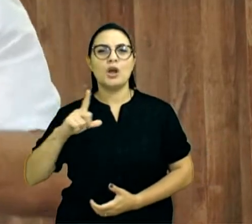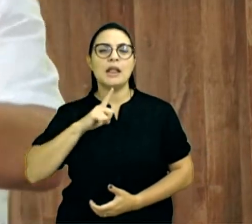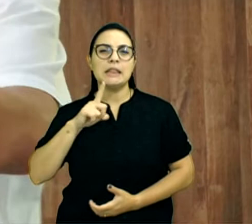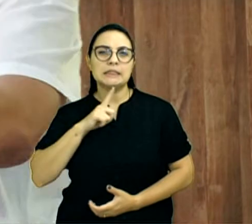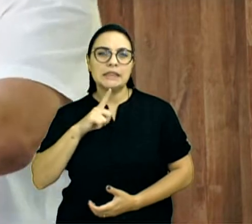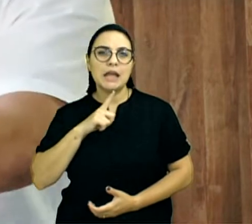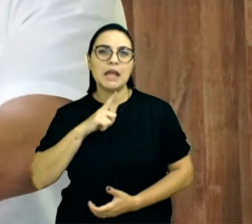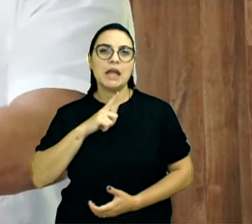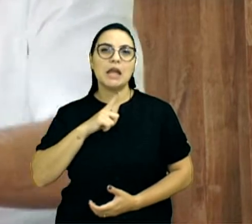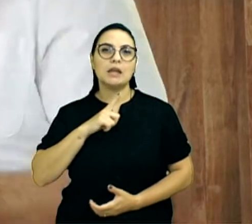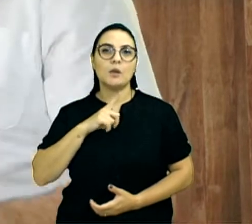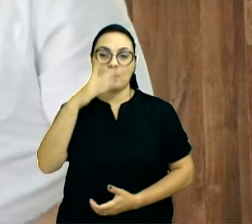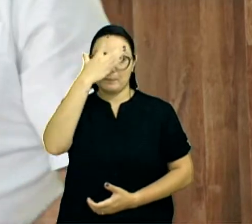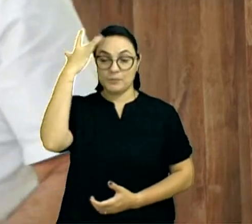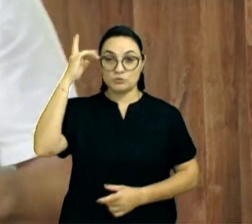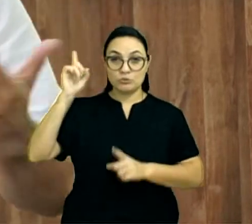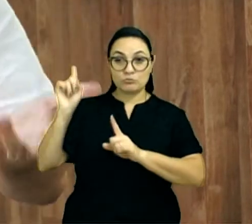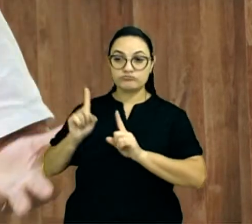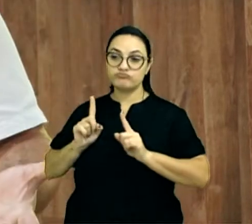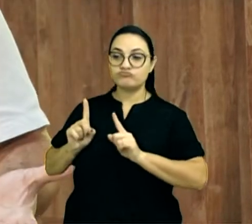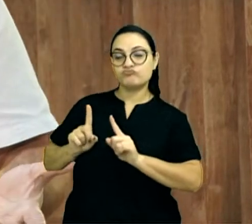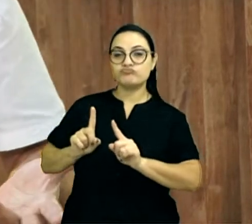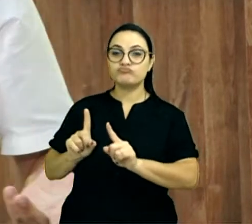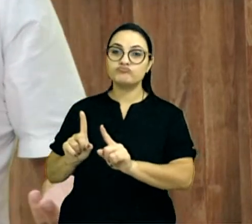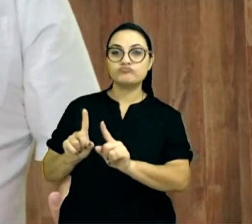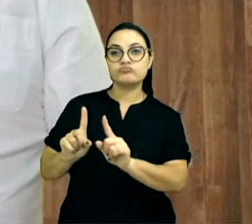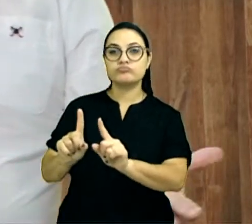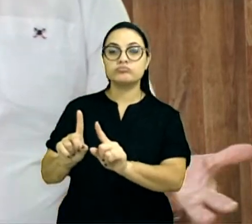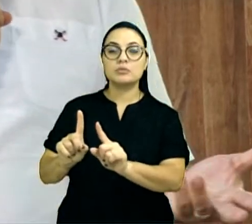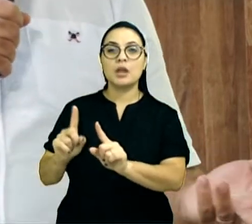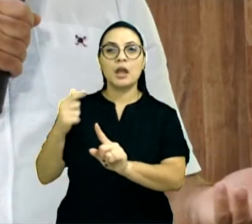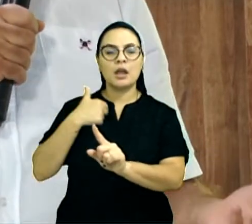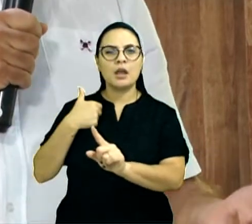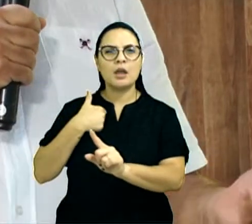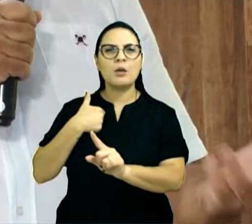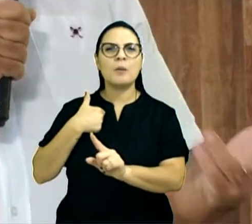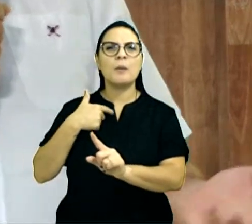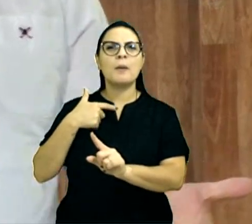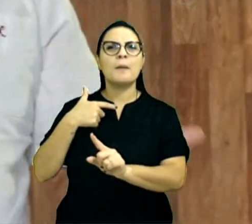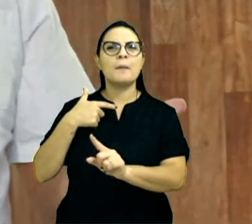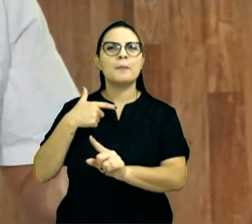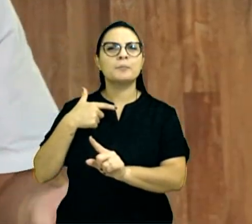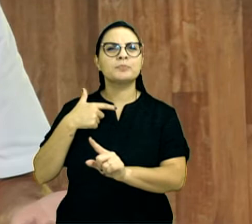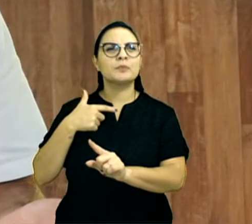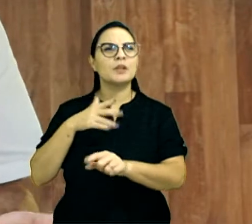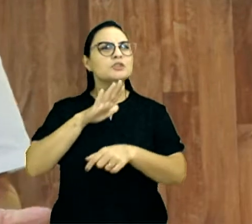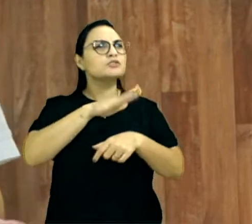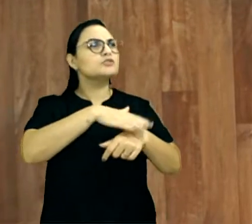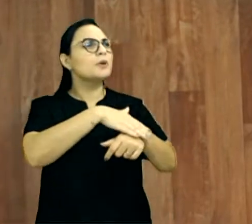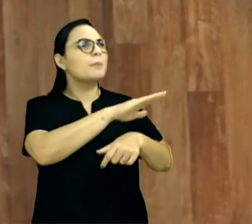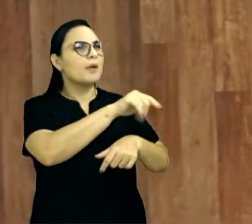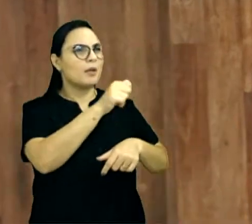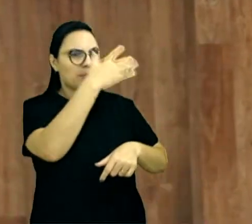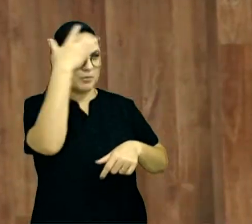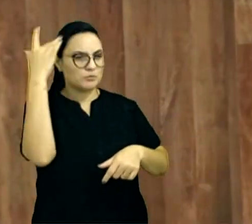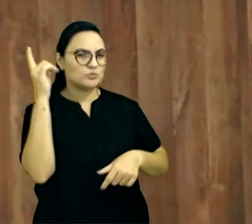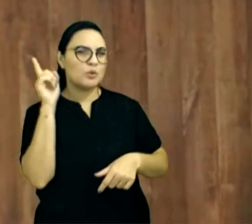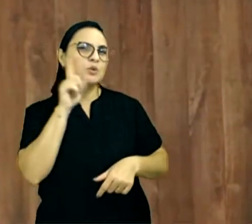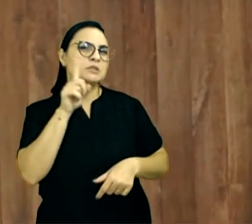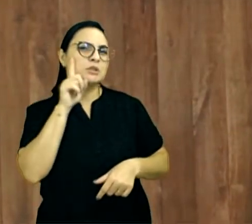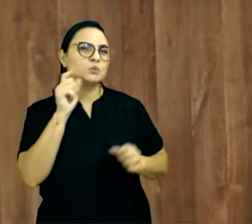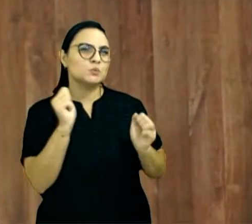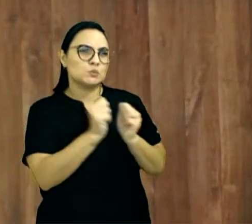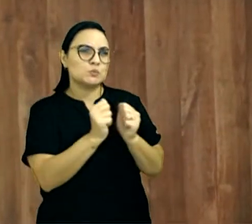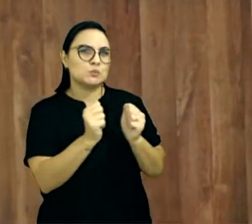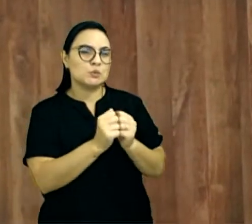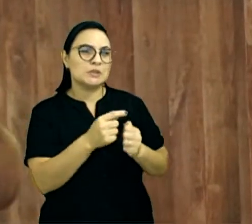acompanhava, e eu peguei um evangelista americano que serviu ao Senhor